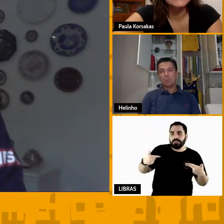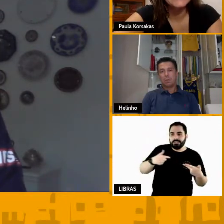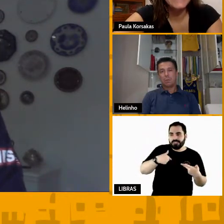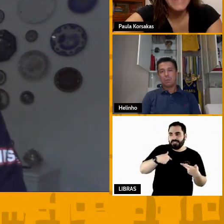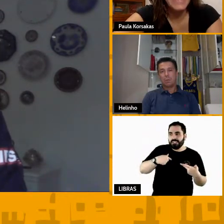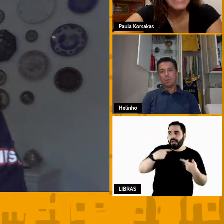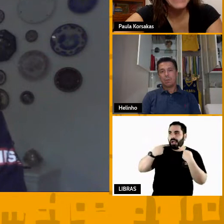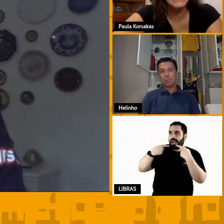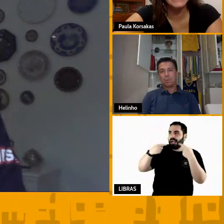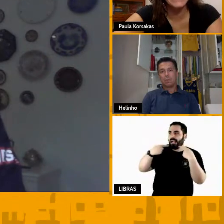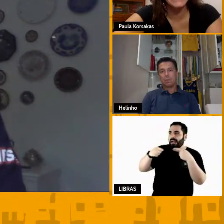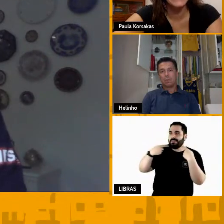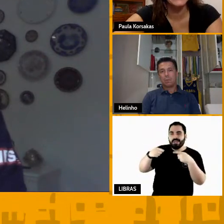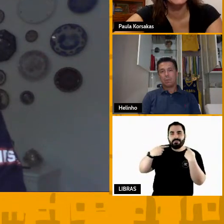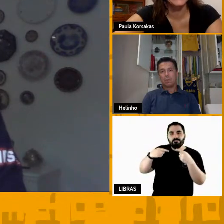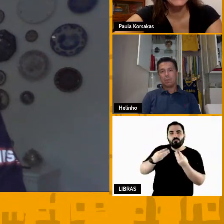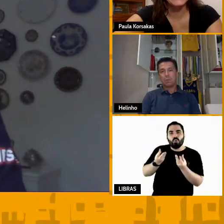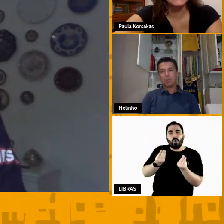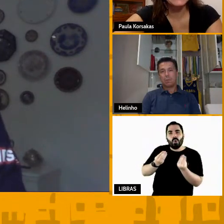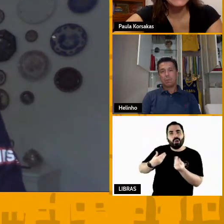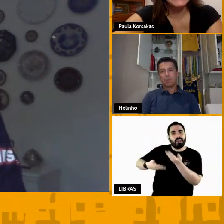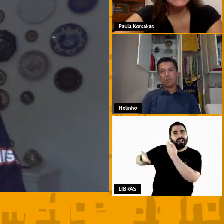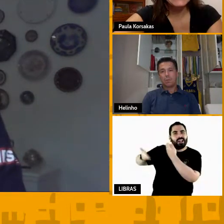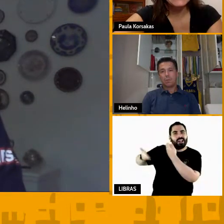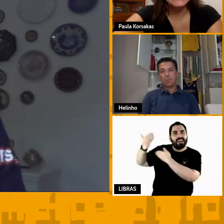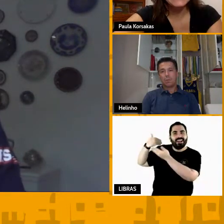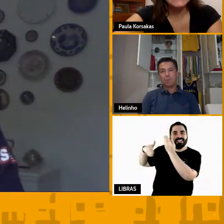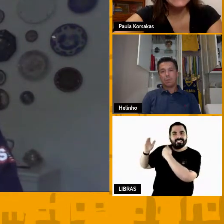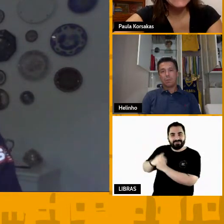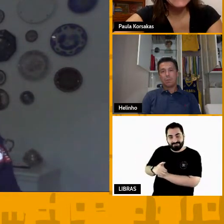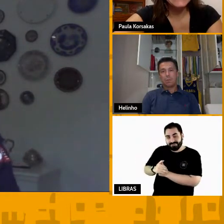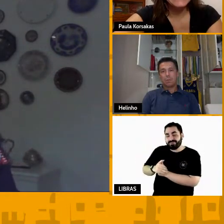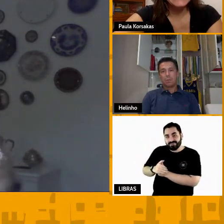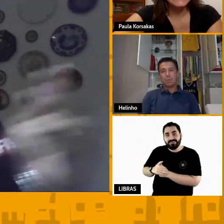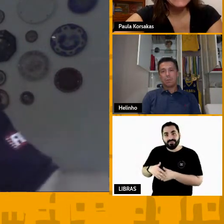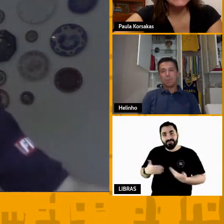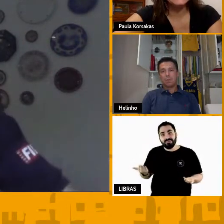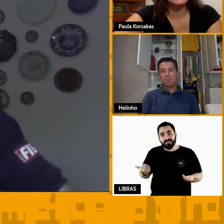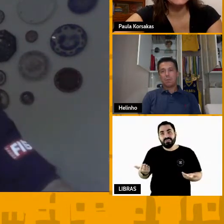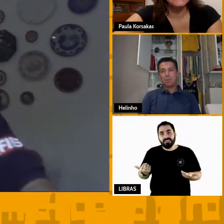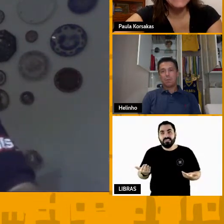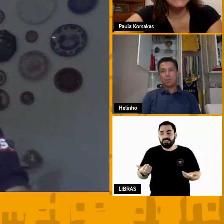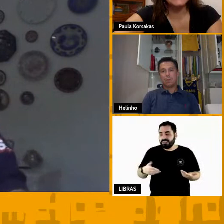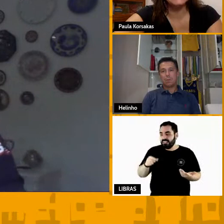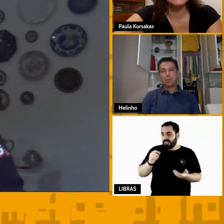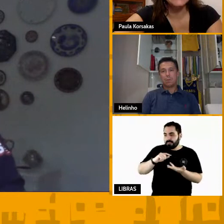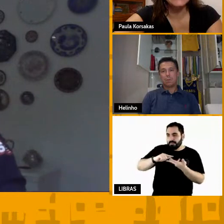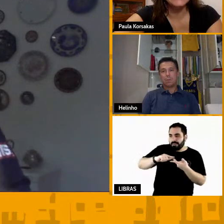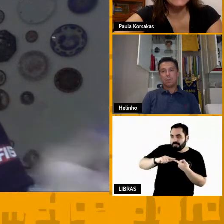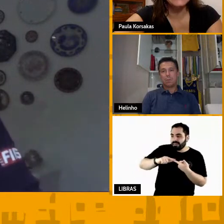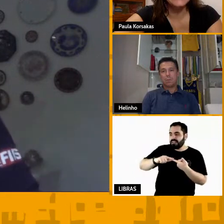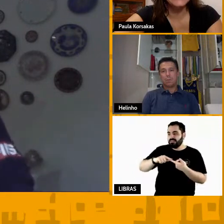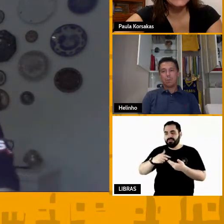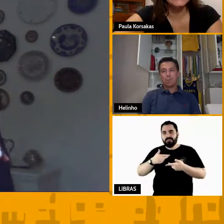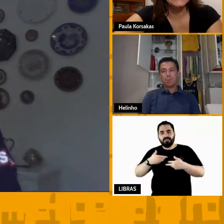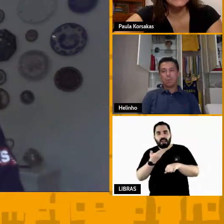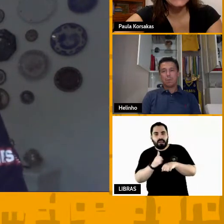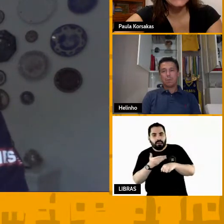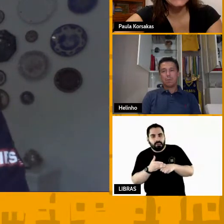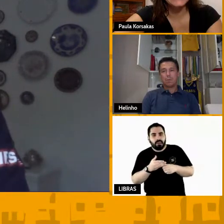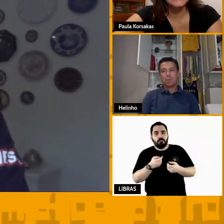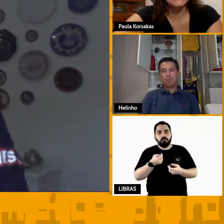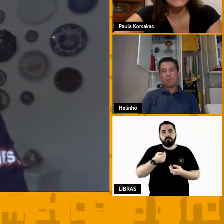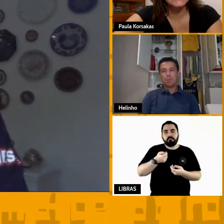reclamado demais muito eu reclamava era assim treino é pede treino é cedo treino é treino